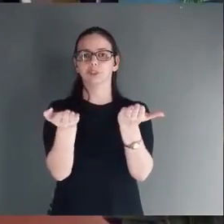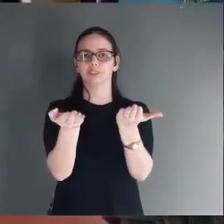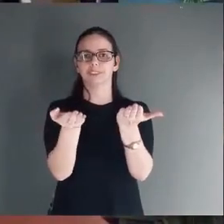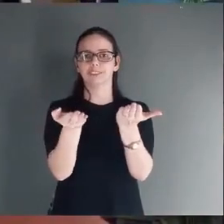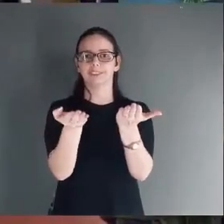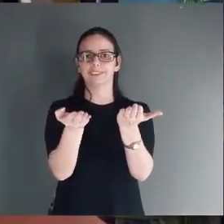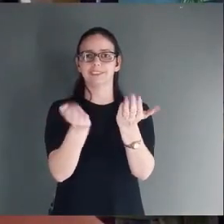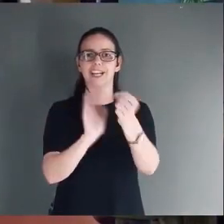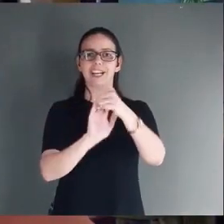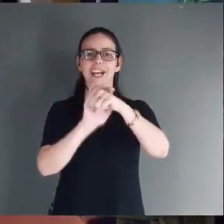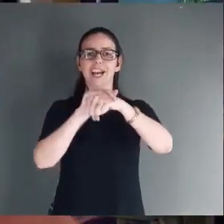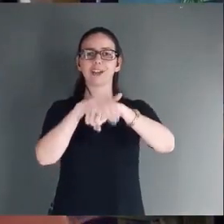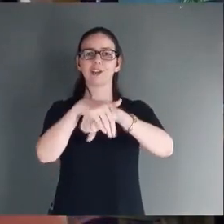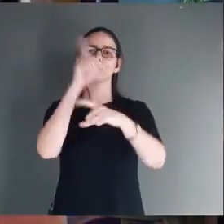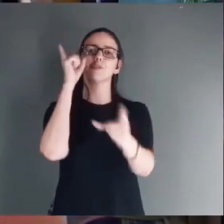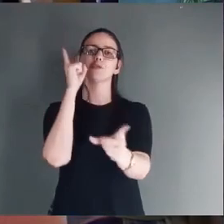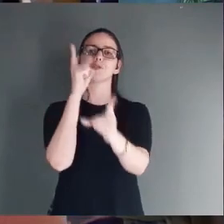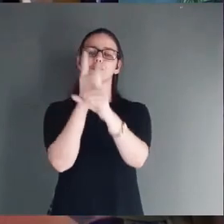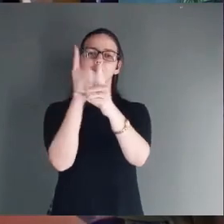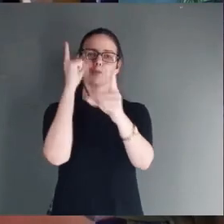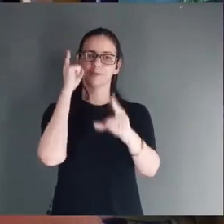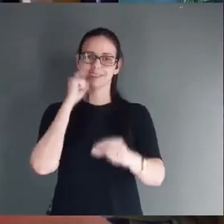É a noite da descoberta.